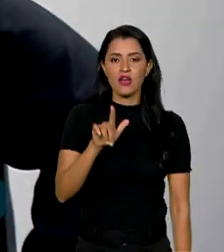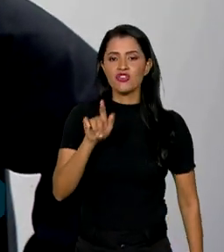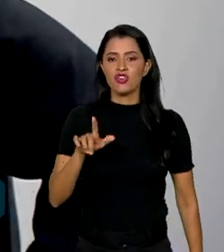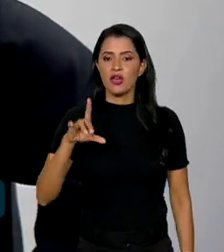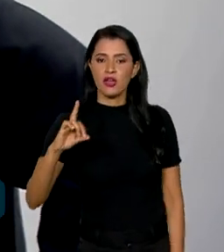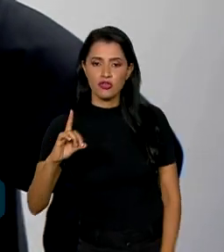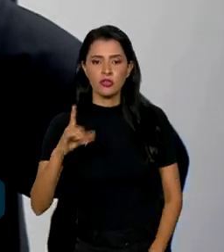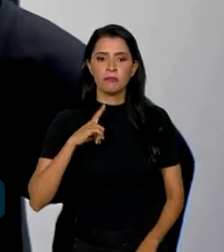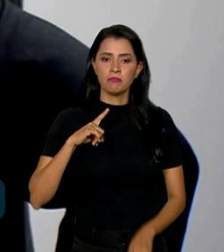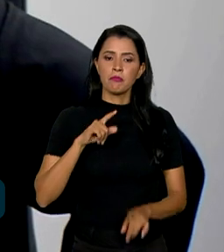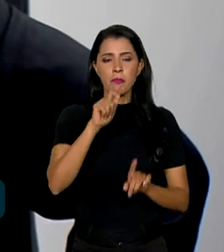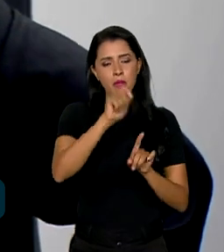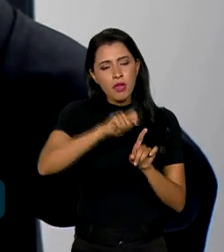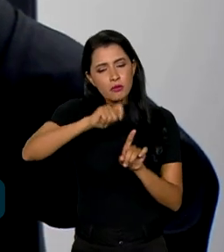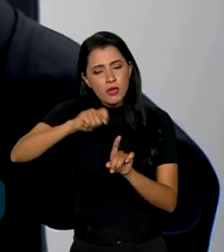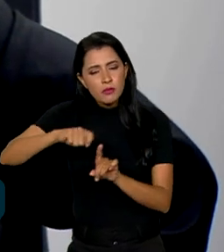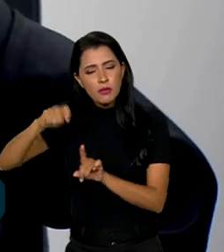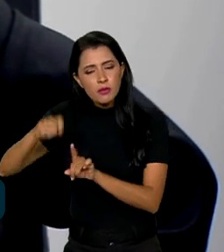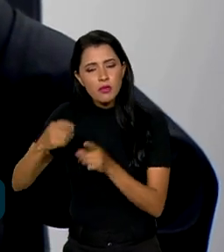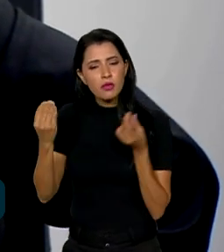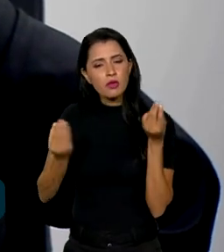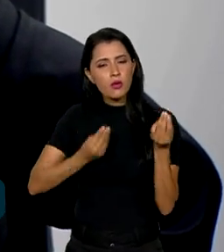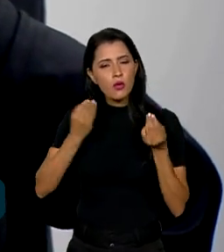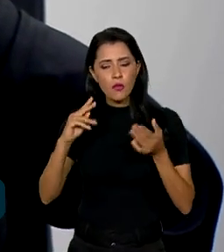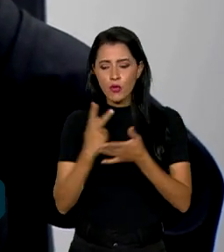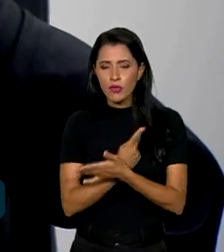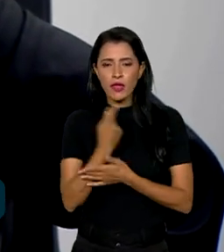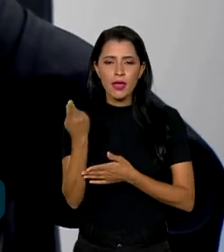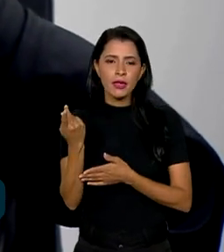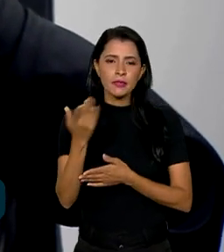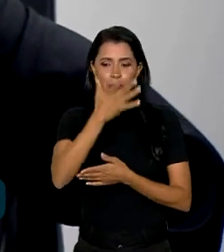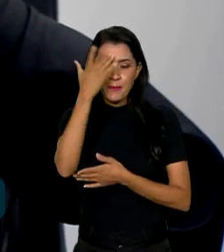comportamento de mês a mês, como se comportam os empregadores.